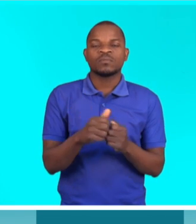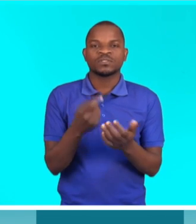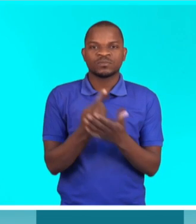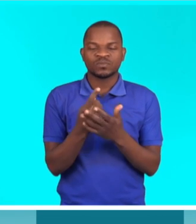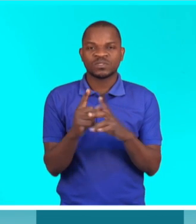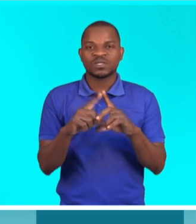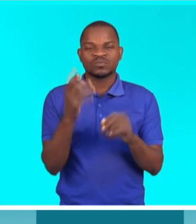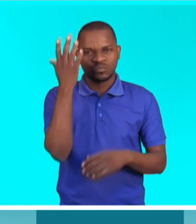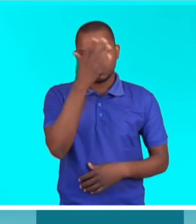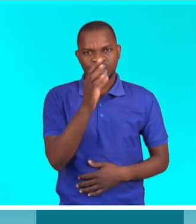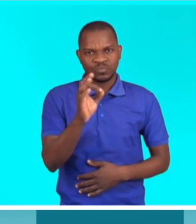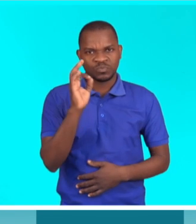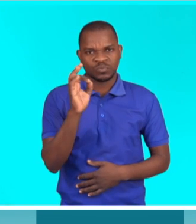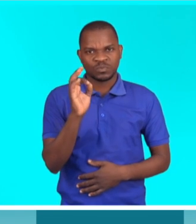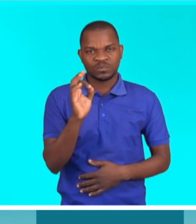Bem bonitinho.